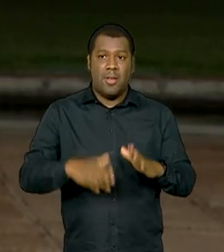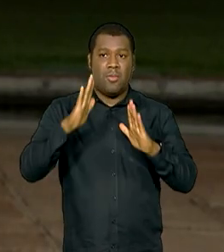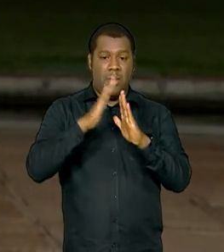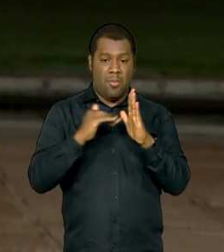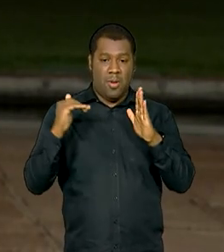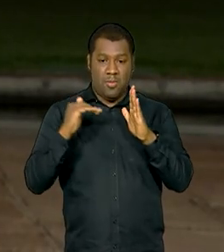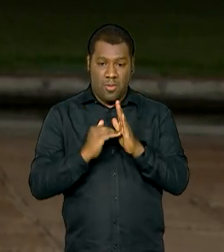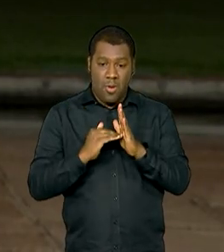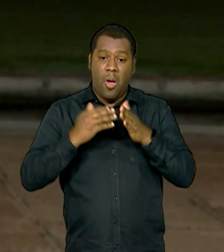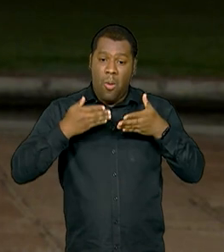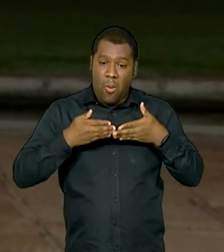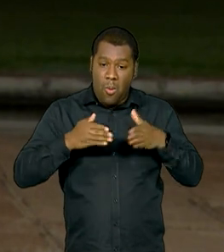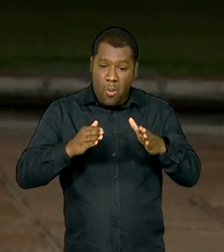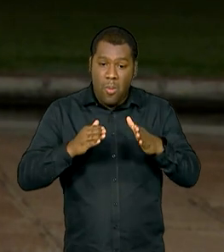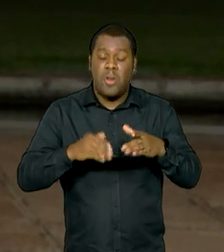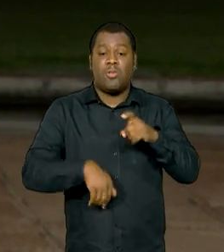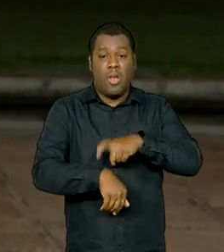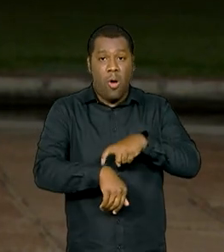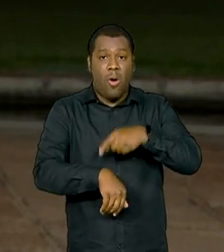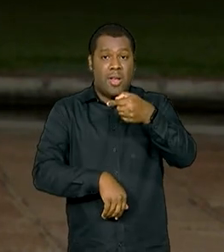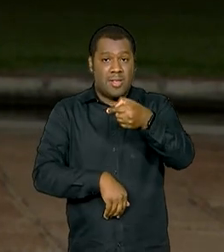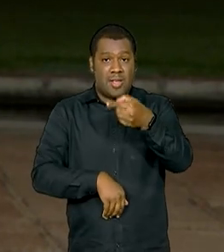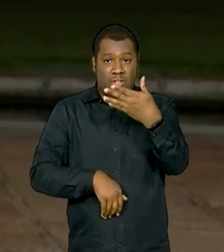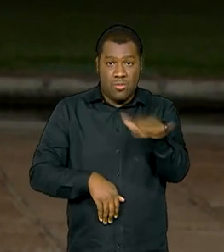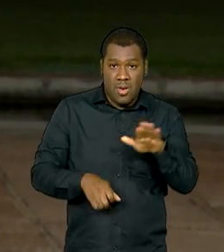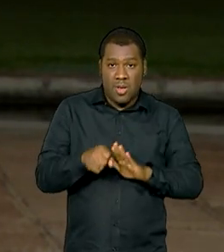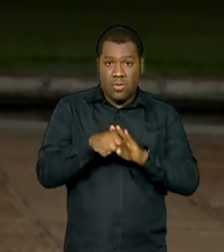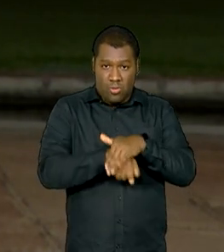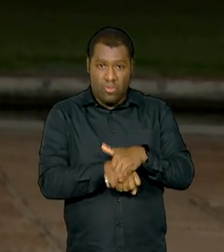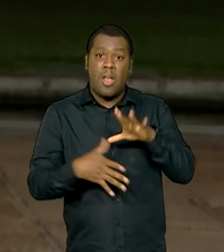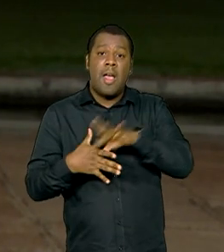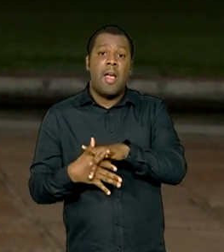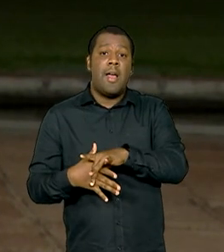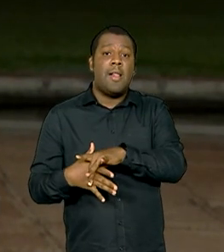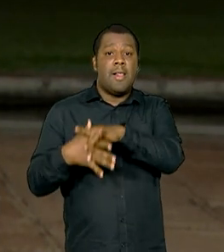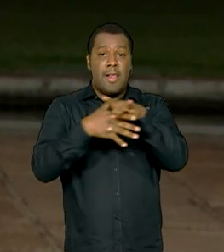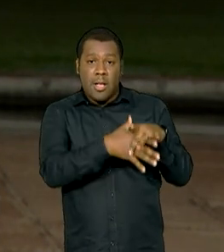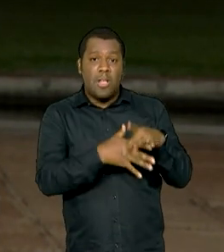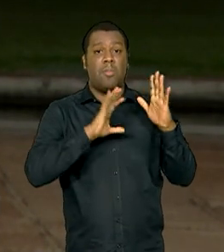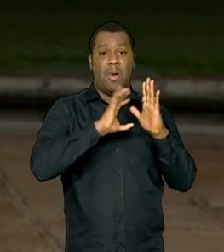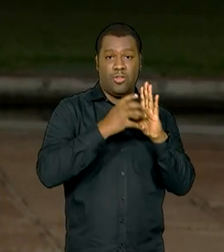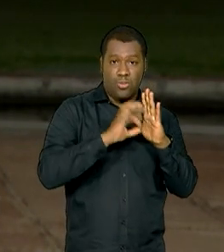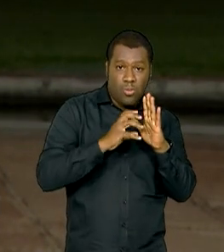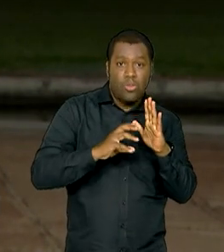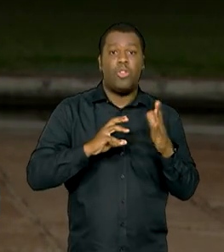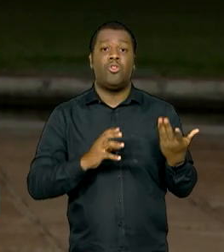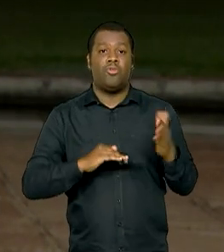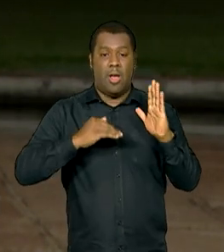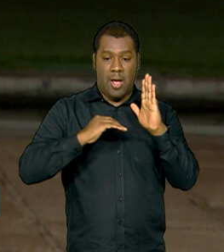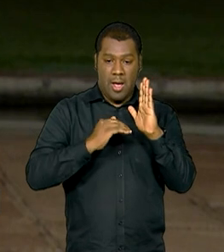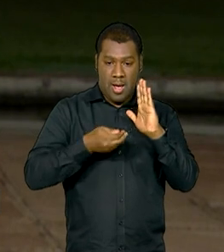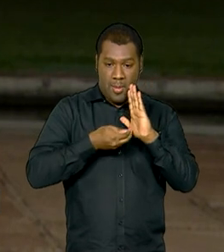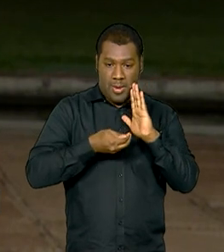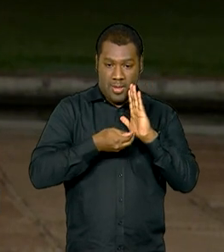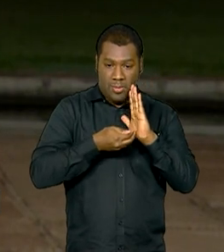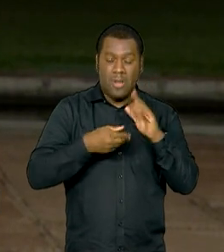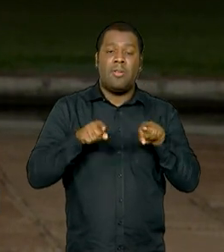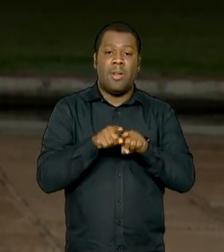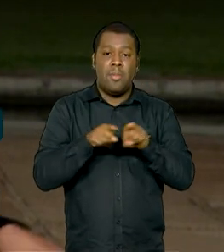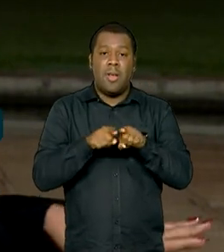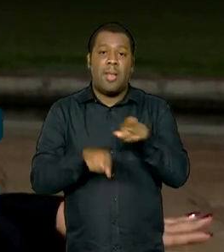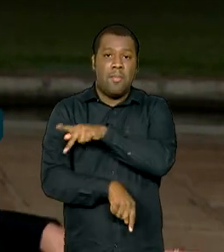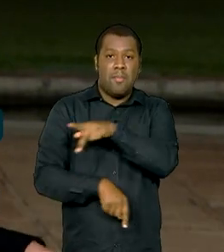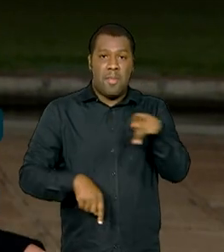volta das 19h30. E além de líderes partidários da Câmara, dos deputados e o presidente da Casa, Arthur Lira,